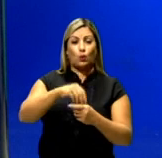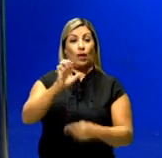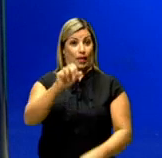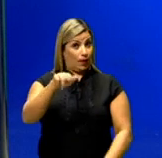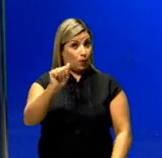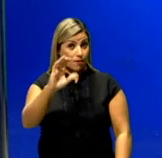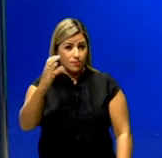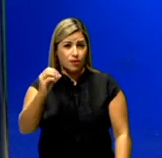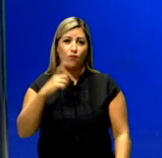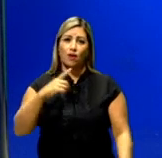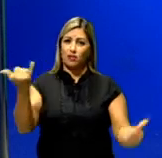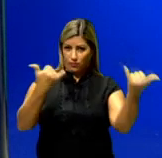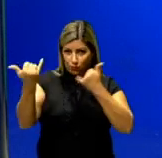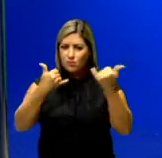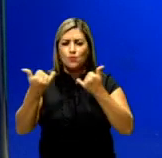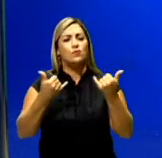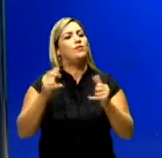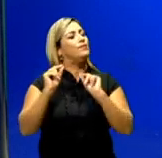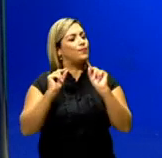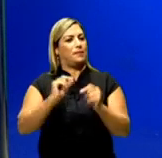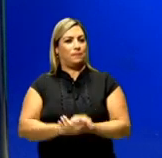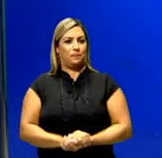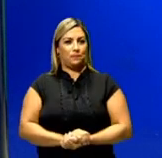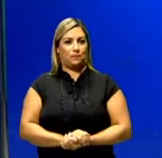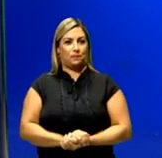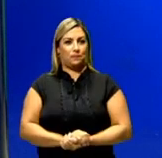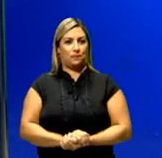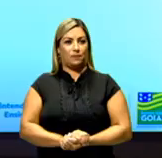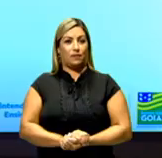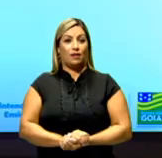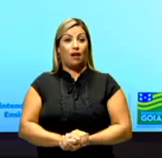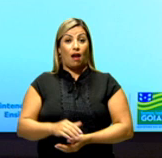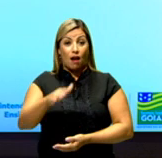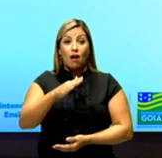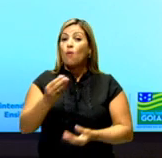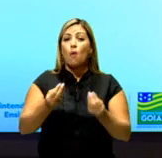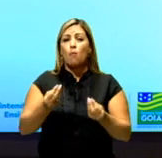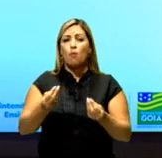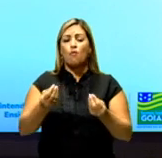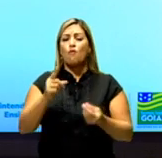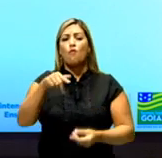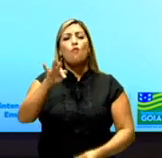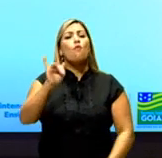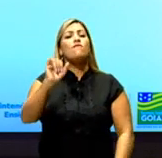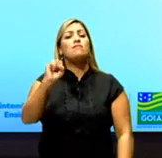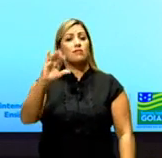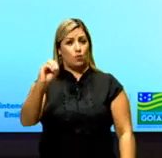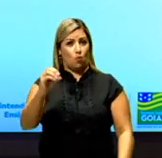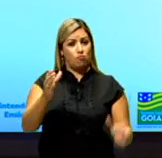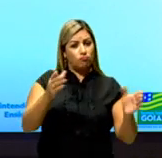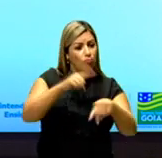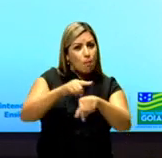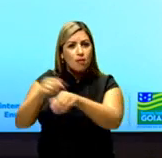informações. Uma delas são os estados físicos das substâncias que aparecem aqui